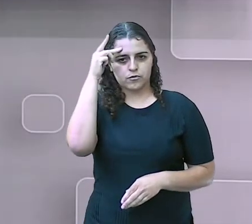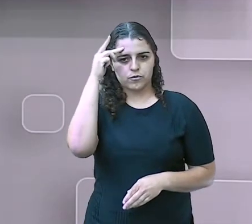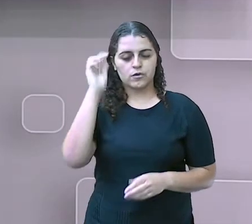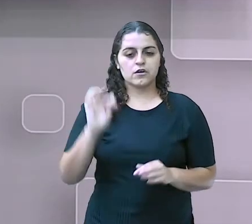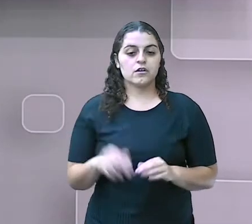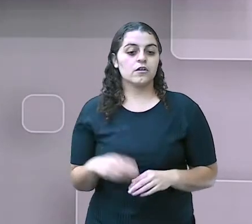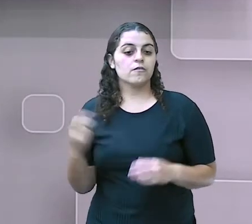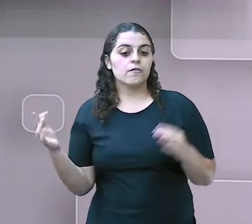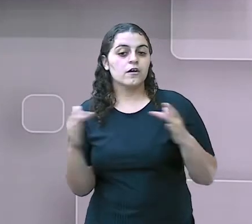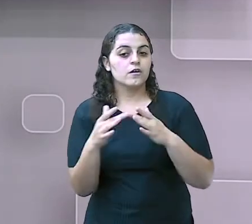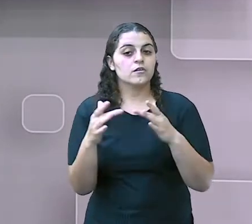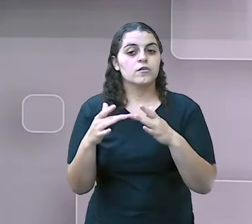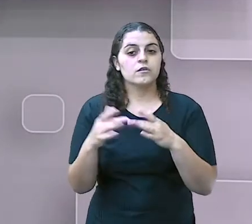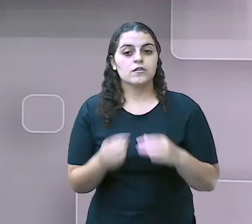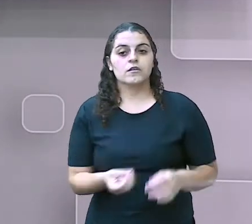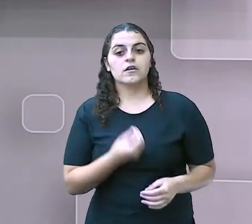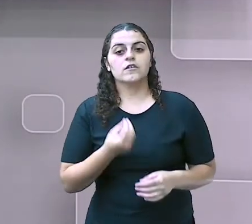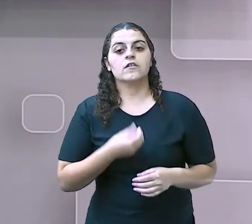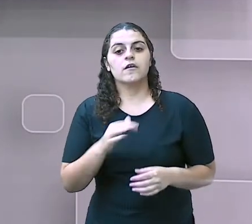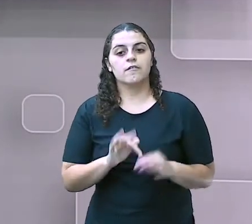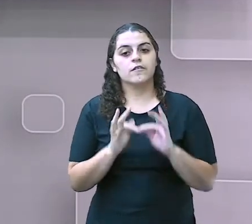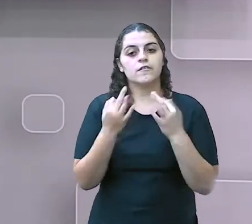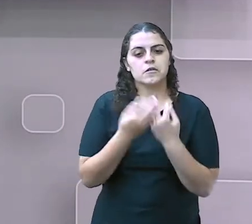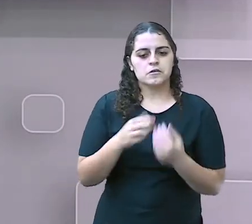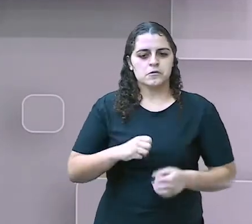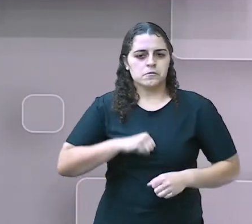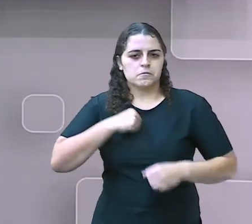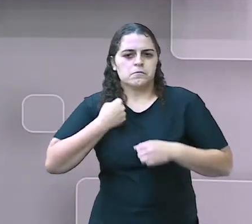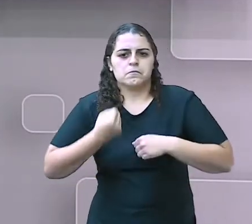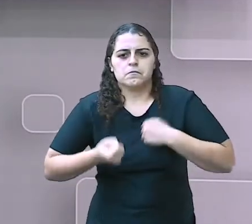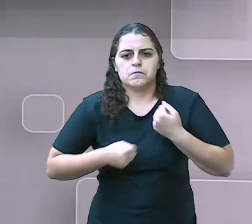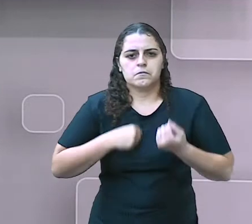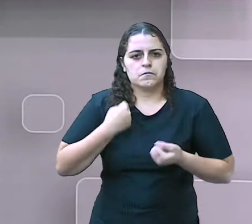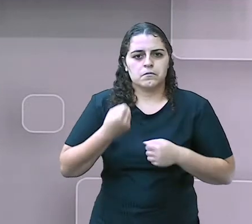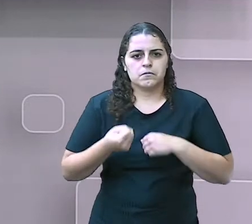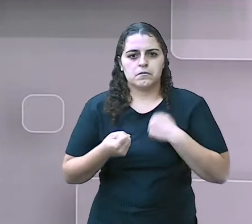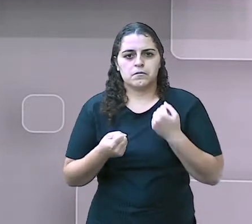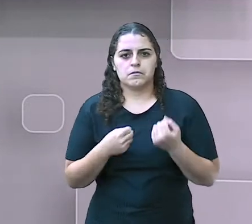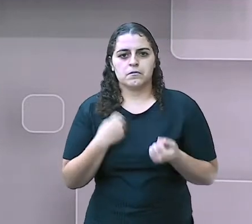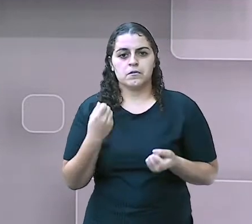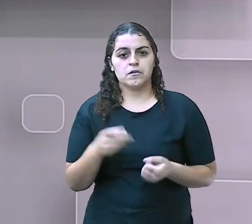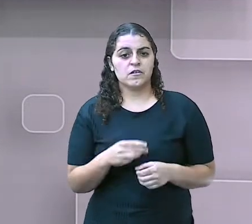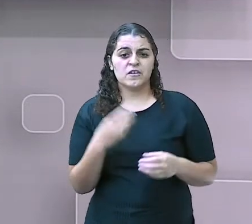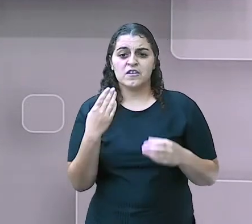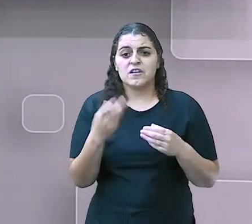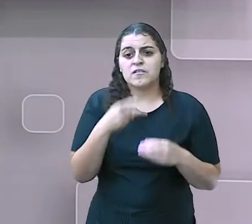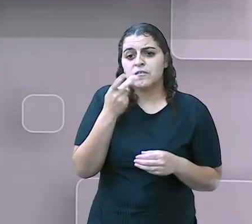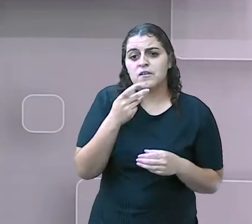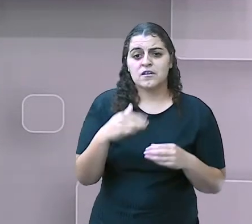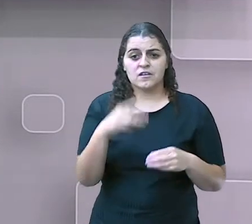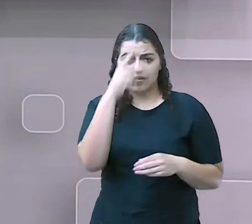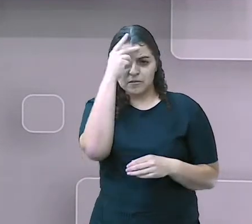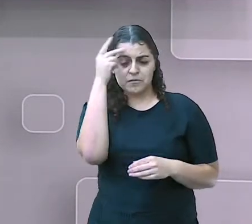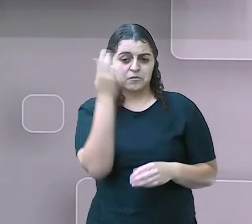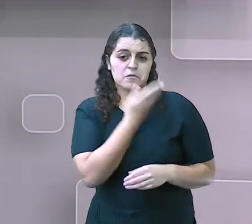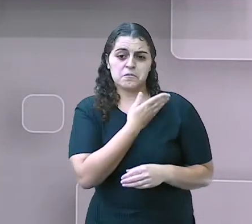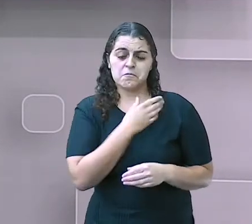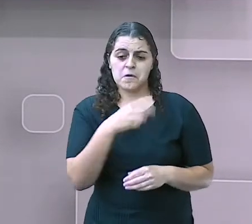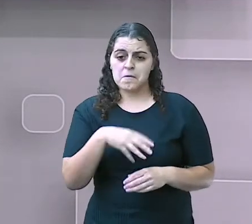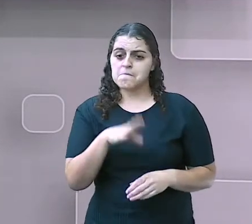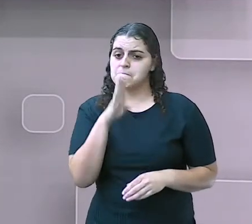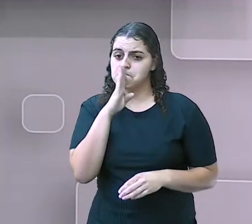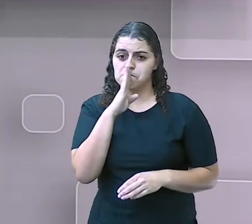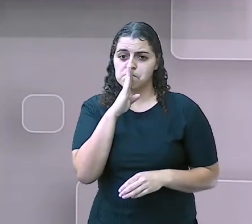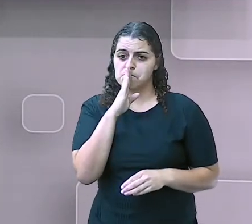faz parte do seu convívio. A ansiedade já foi lá em cima. Opa, eu vou ter que falar com essa pessoa. A voz não sai. A fala não sai.